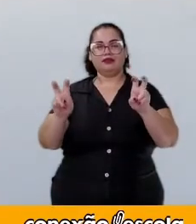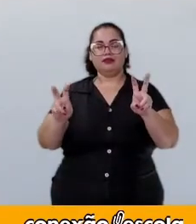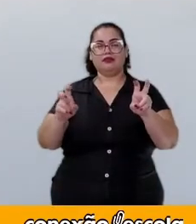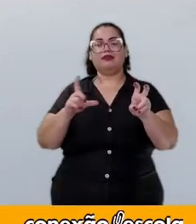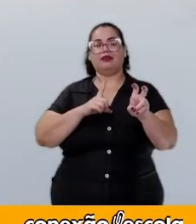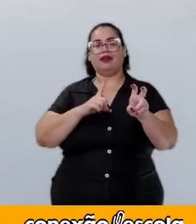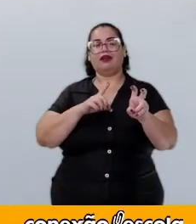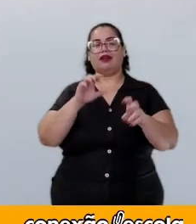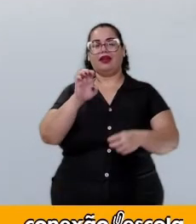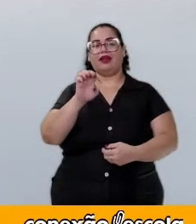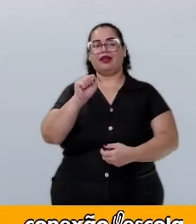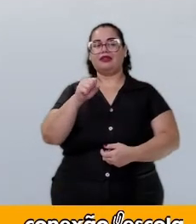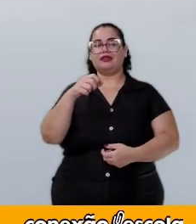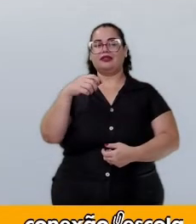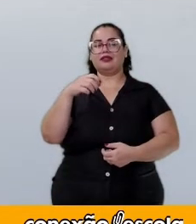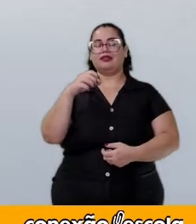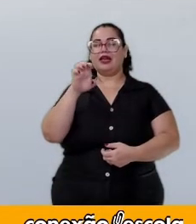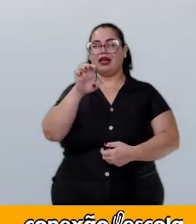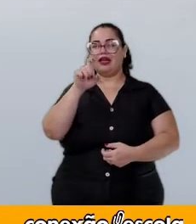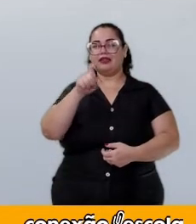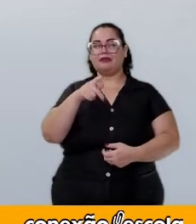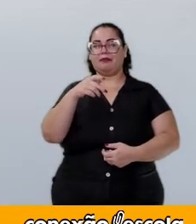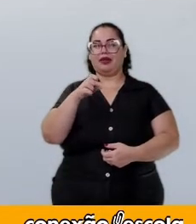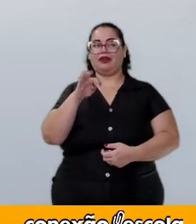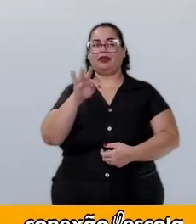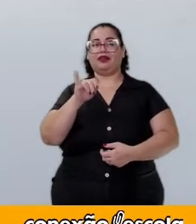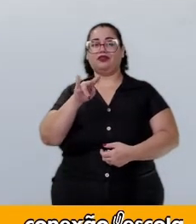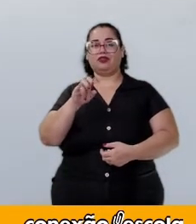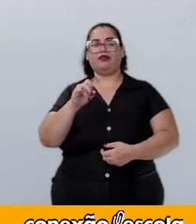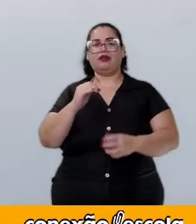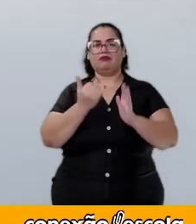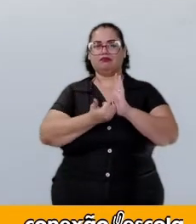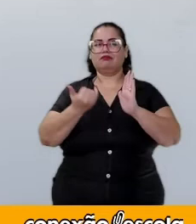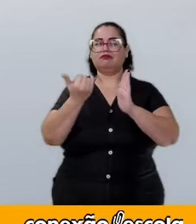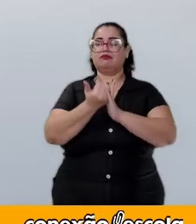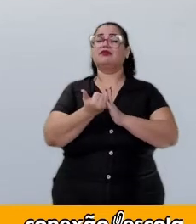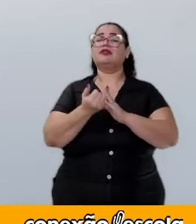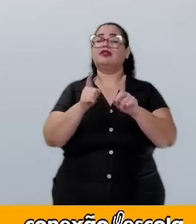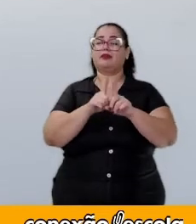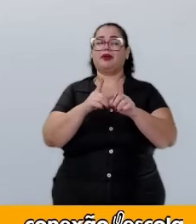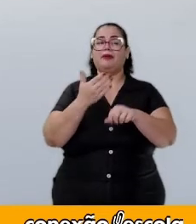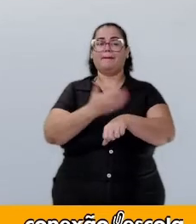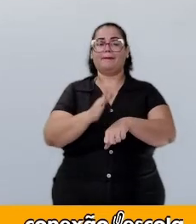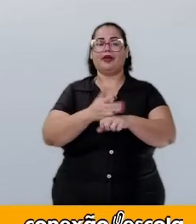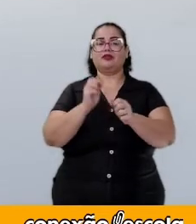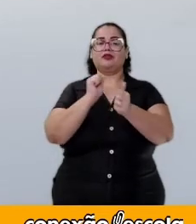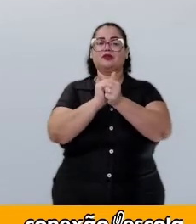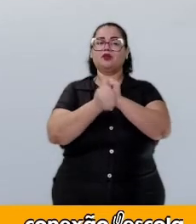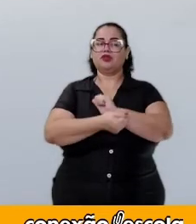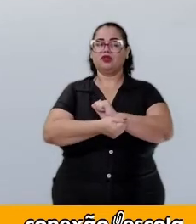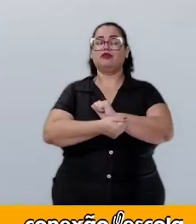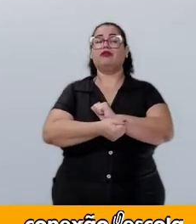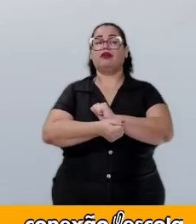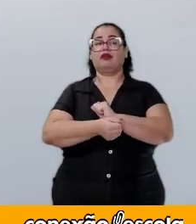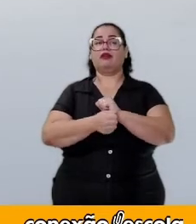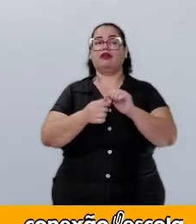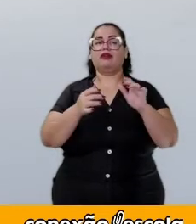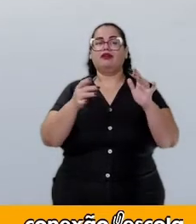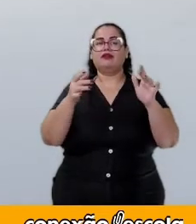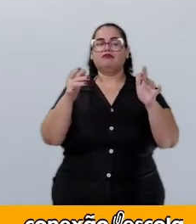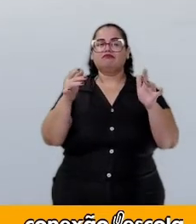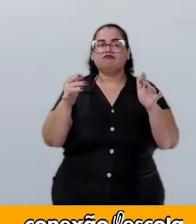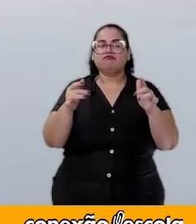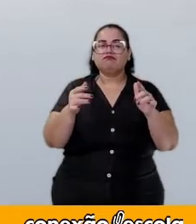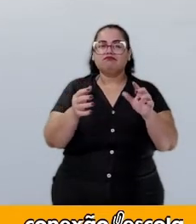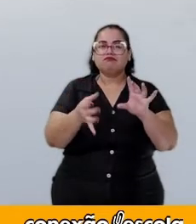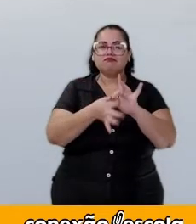expectativas, que completa o sentido da palavra excesso, e a prática esportiva, que completa o sentido da palavra aderência.